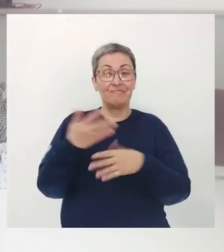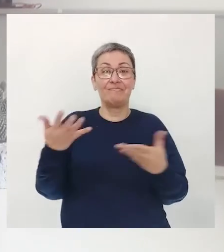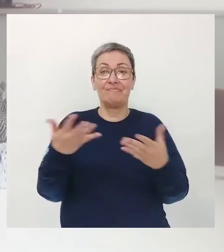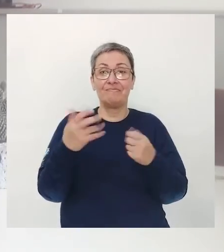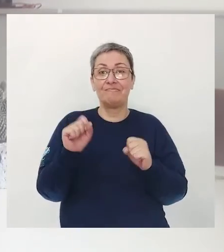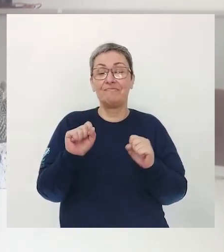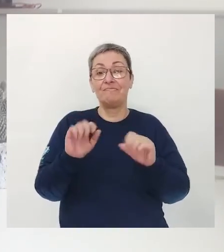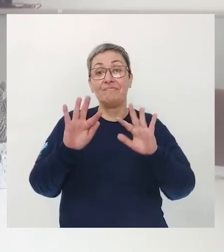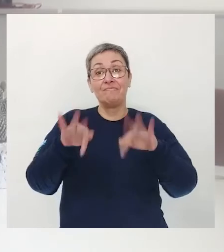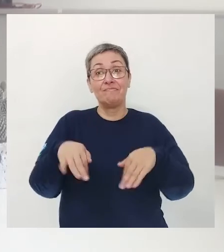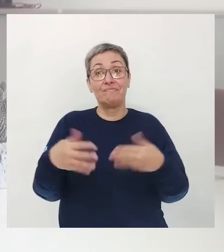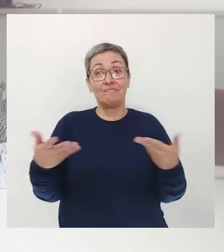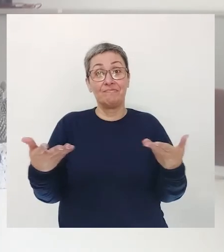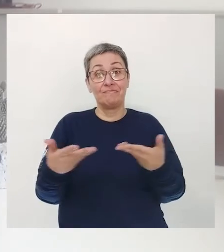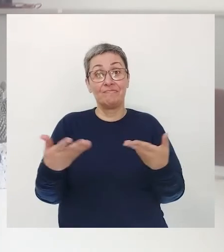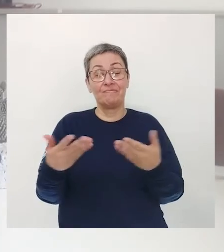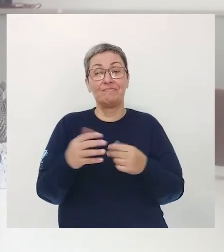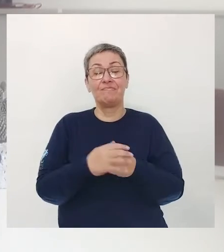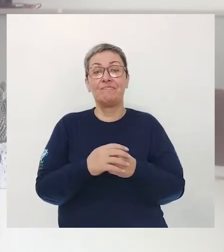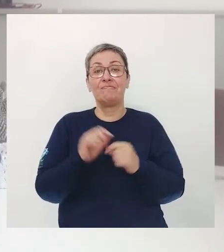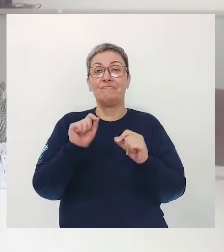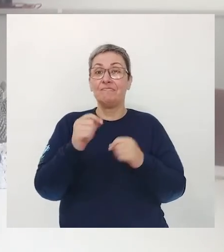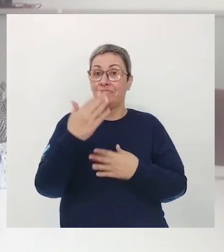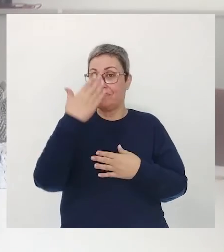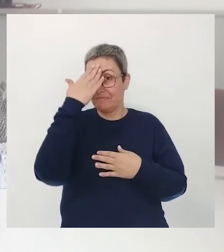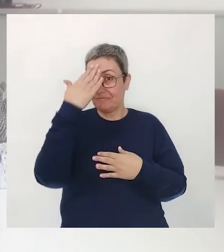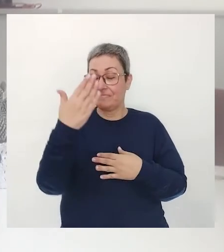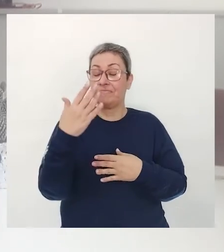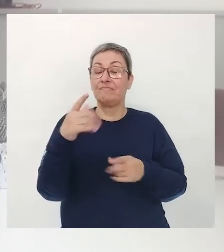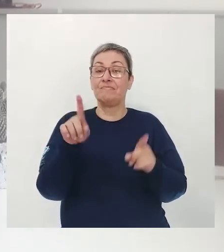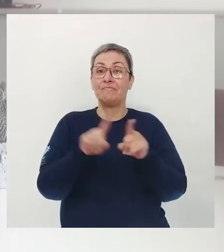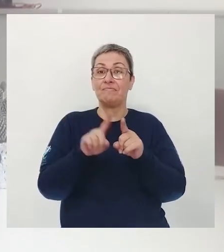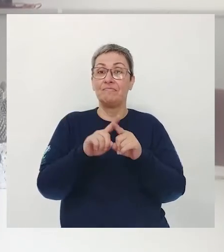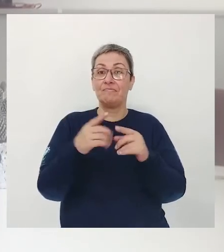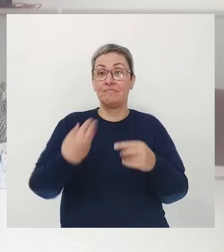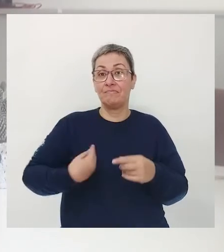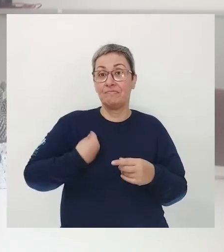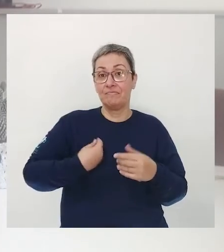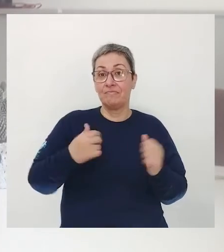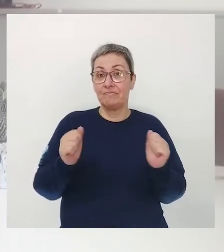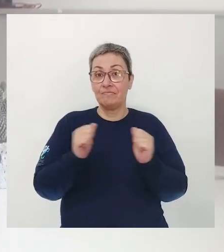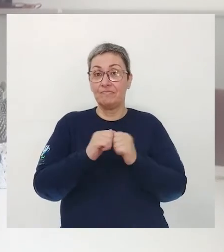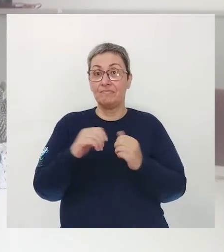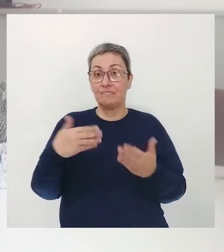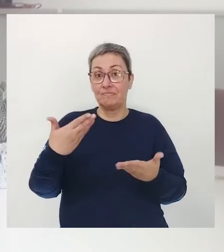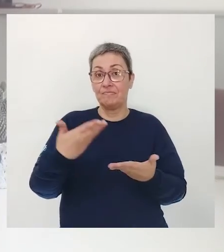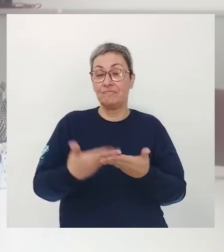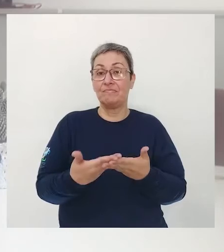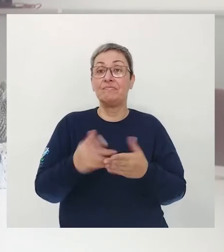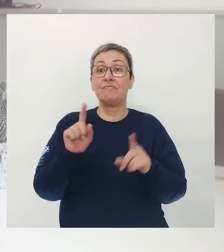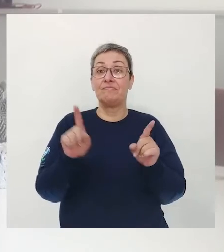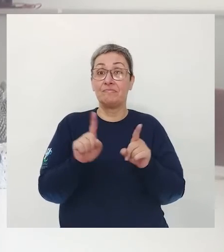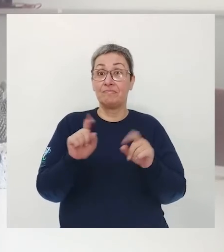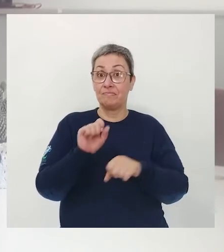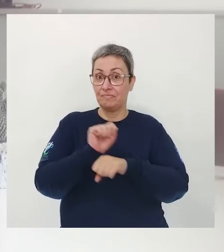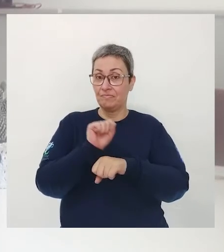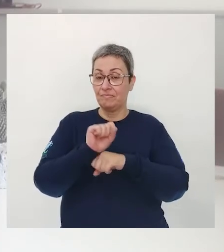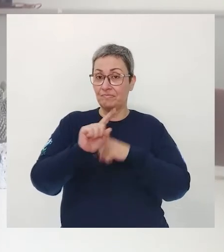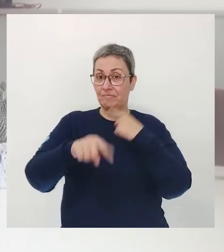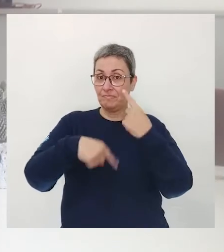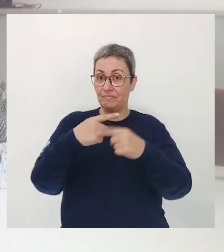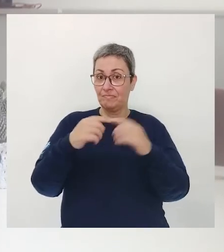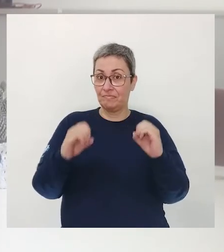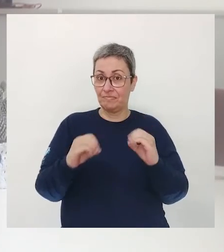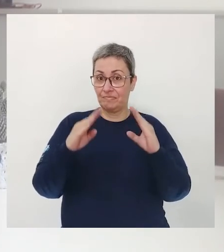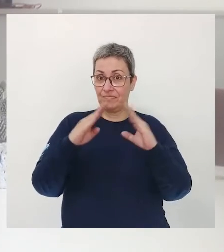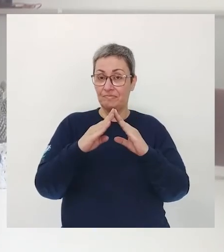Pessoal Por enquanto É só Obrigado Por você Ter estado Com a gente Até agora E aguardem O